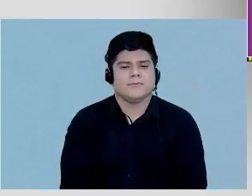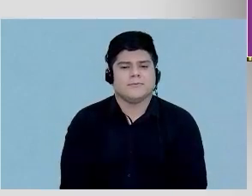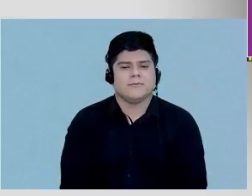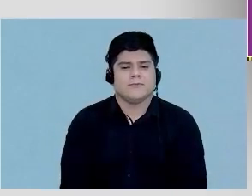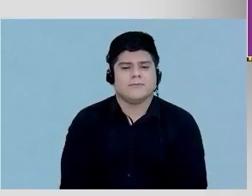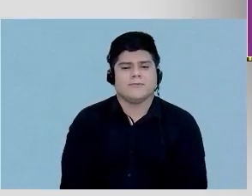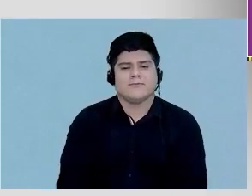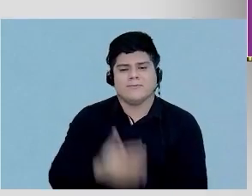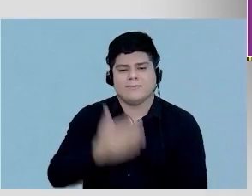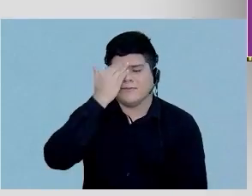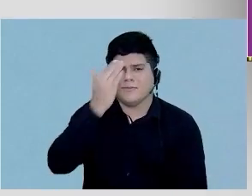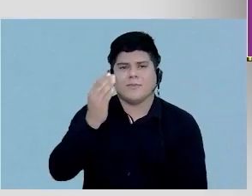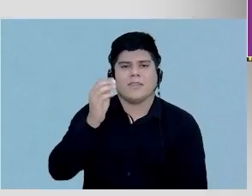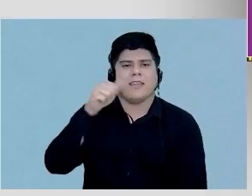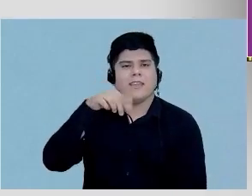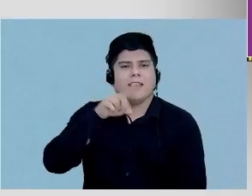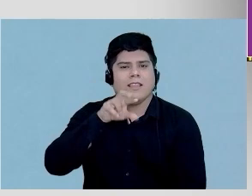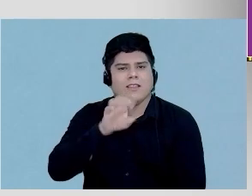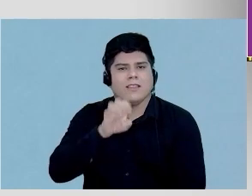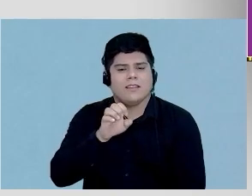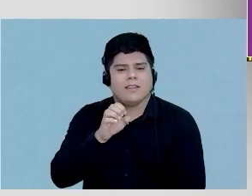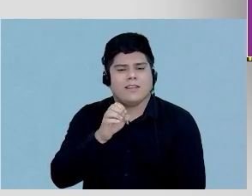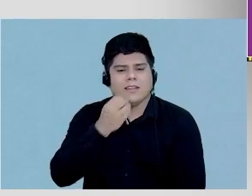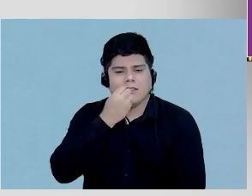Muito obrigado, André. Boa noite.